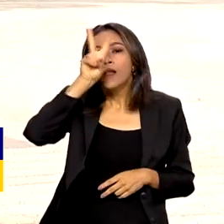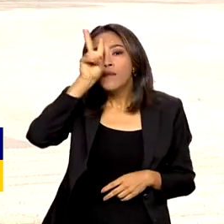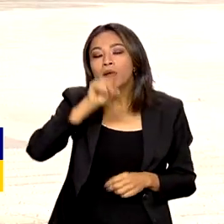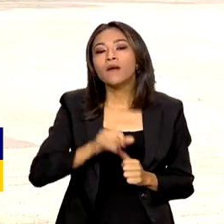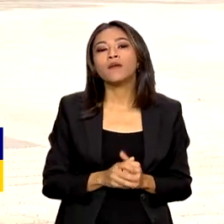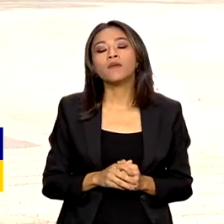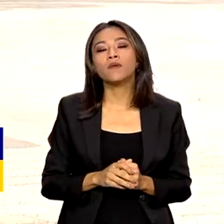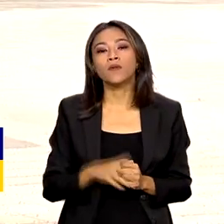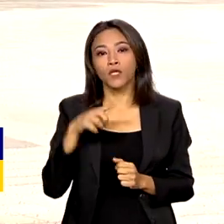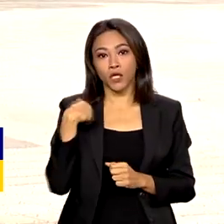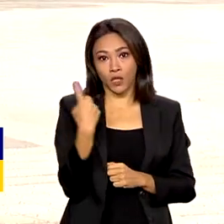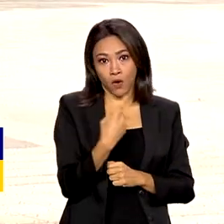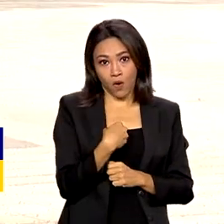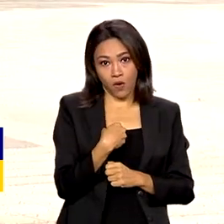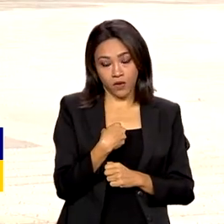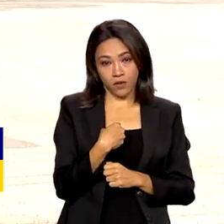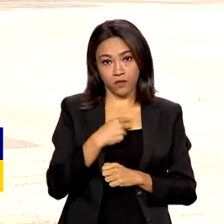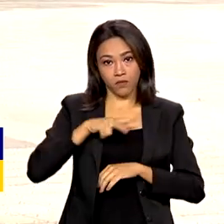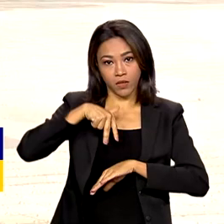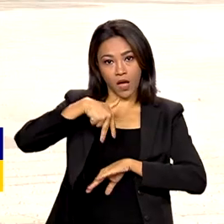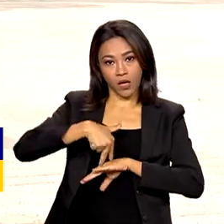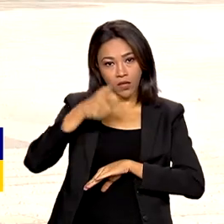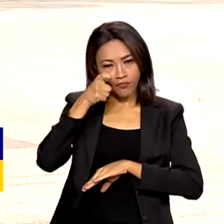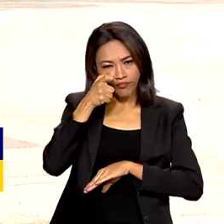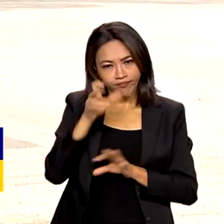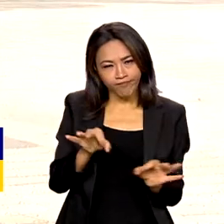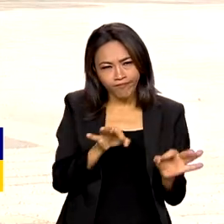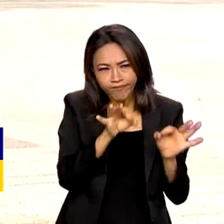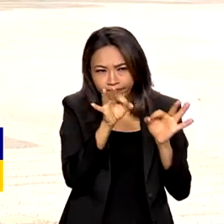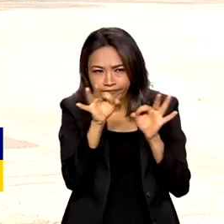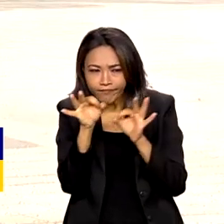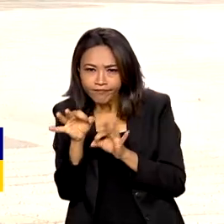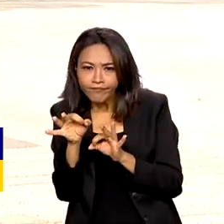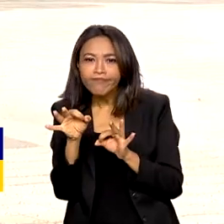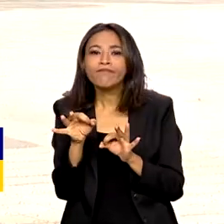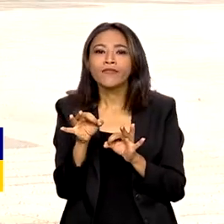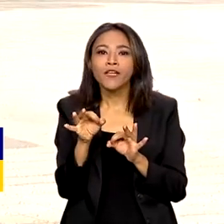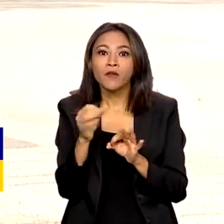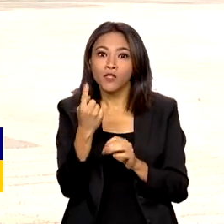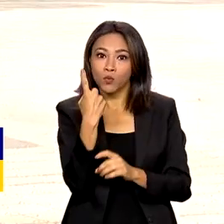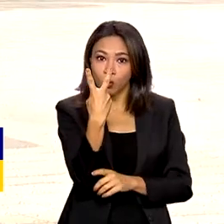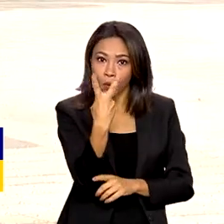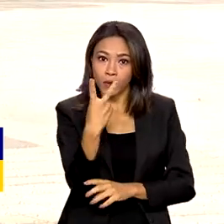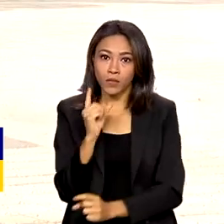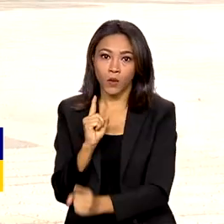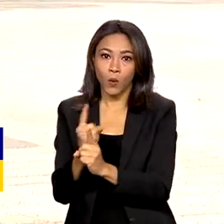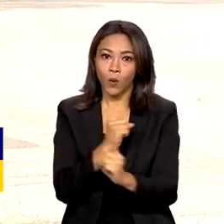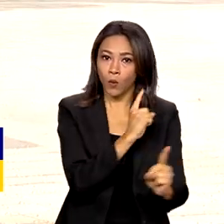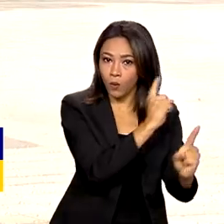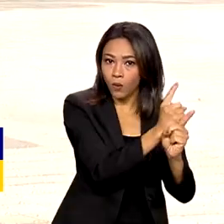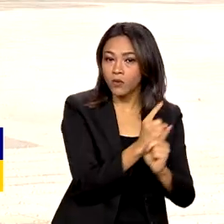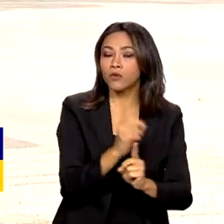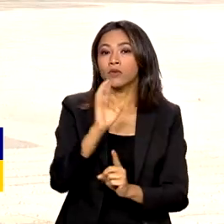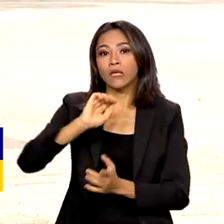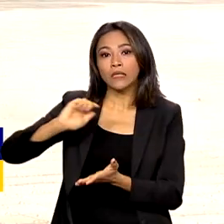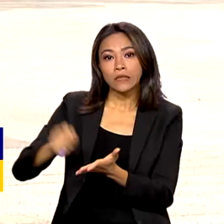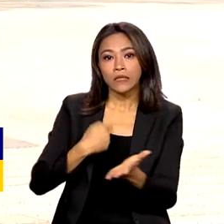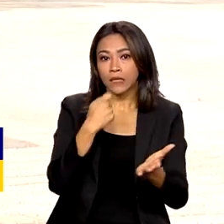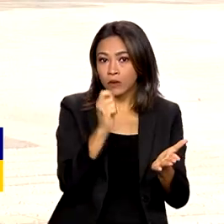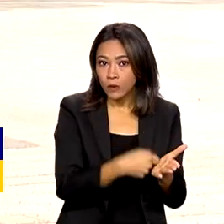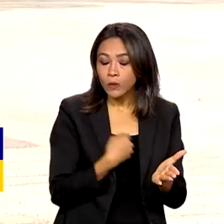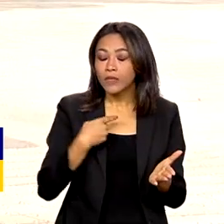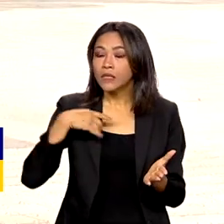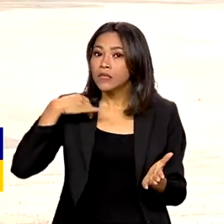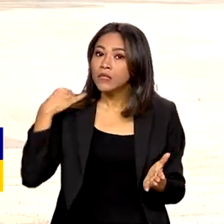vai estar aqui ao vivo e o presidente Lula chegando aqui para os dois eventos. E esse evento da assinatura tão importante dessa